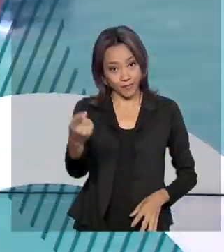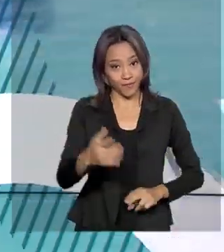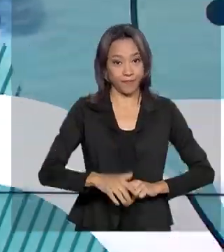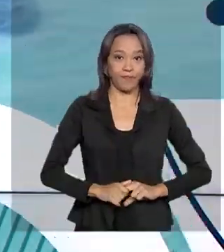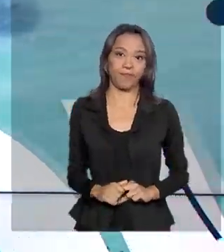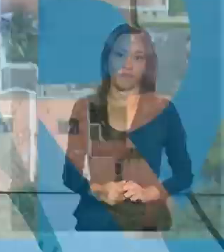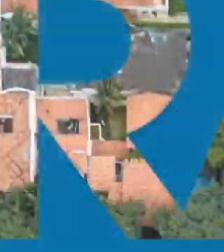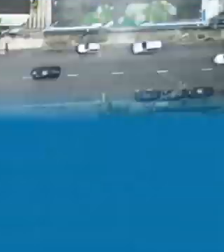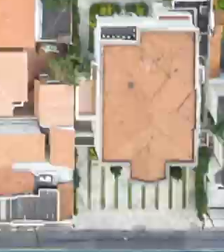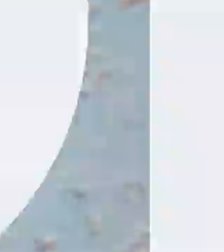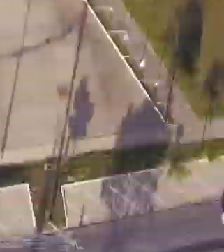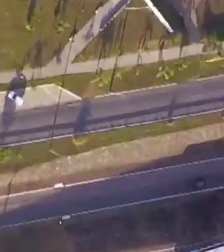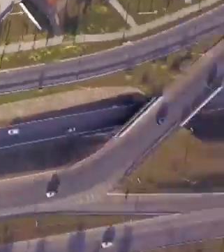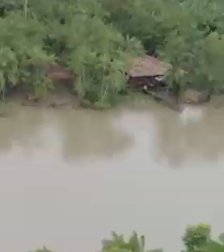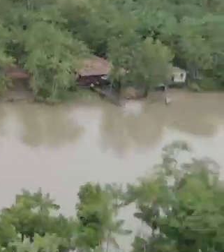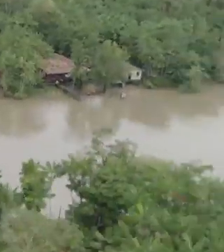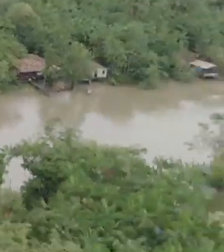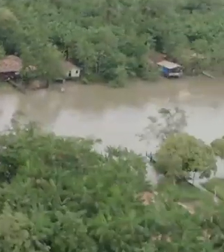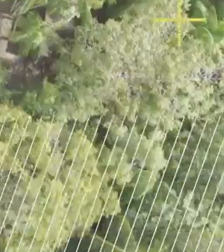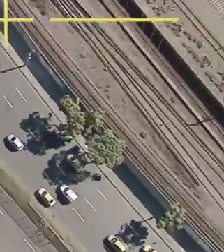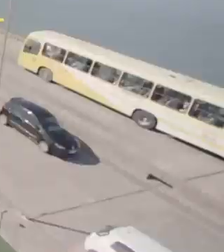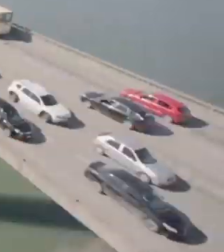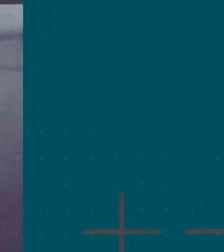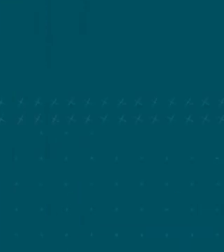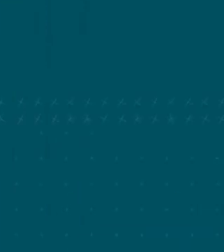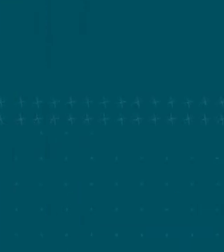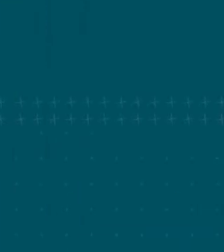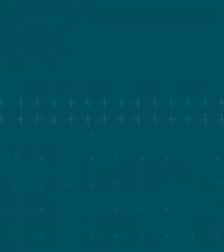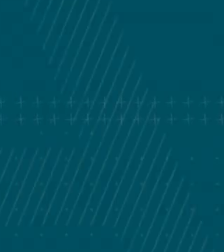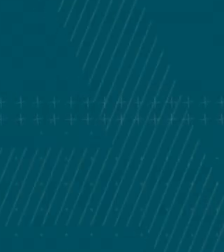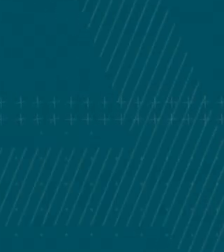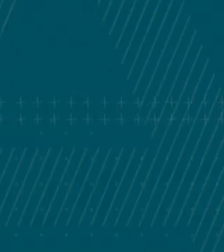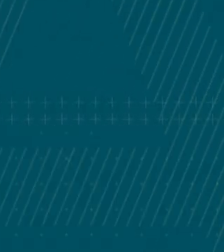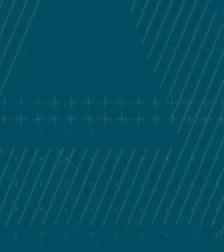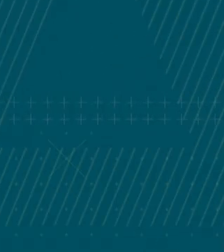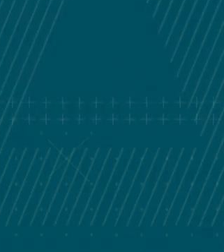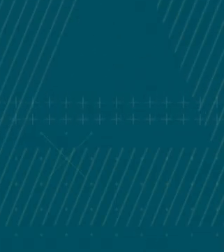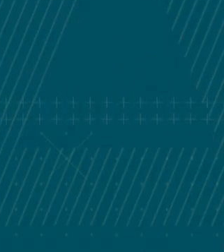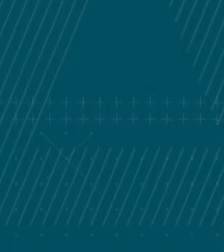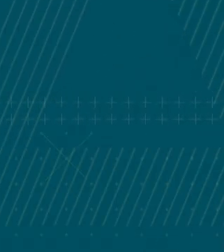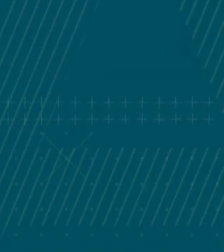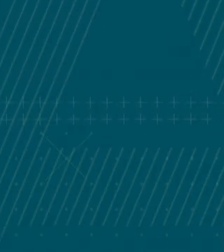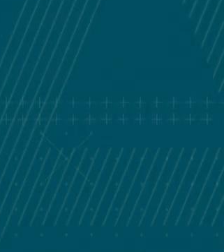E a